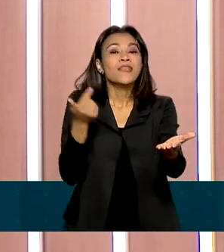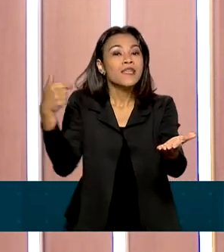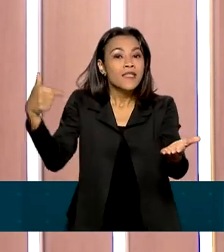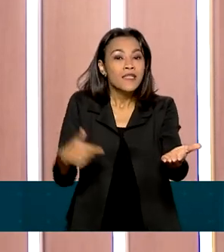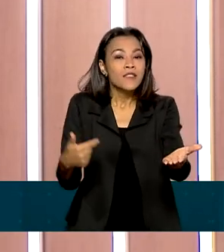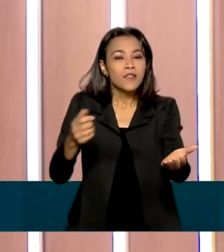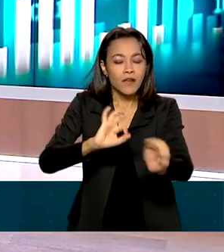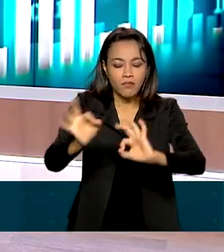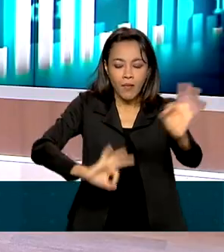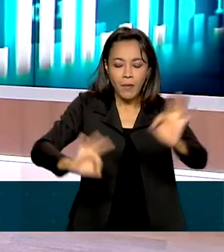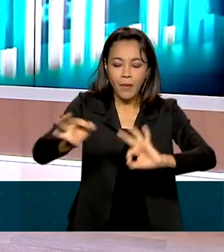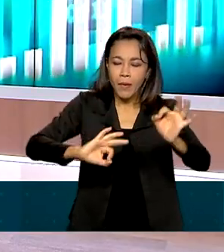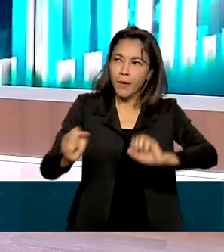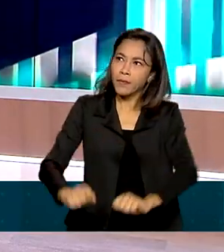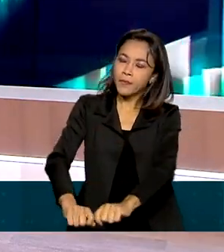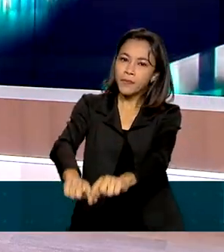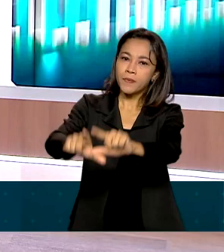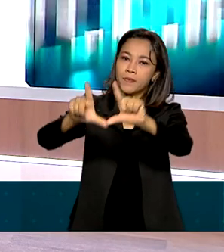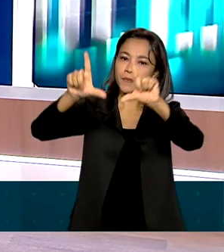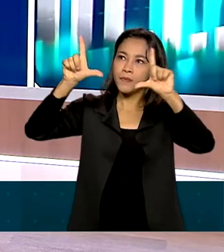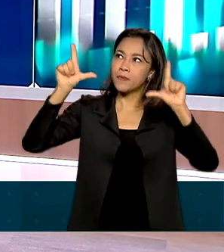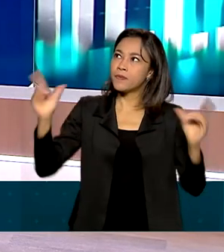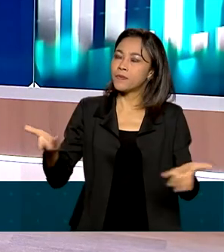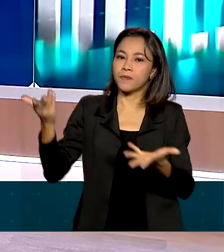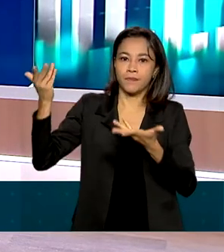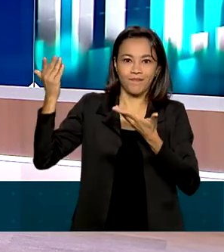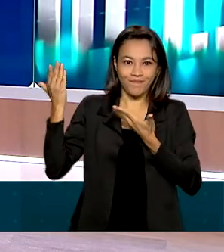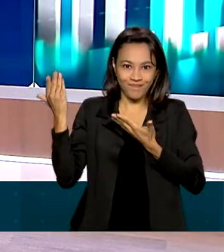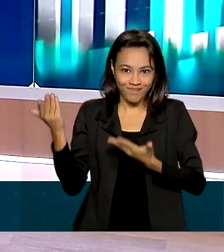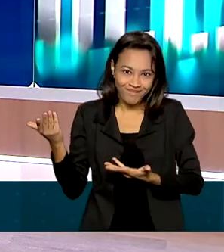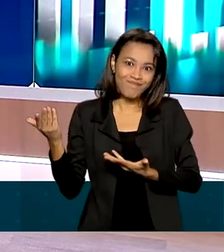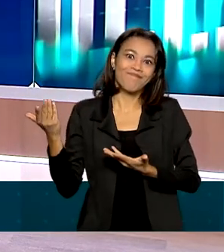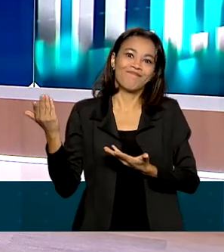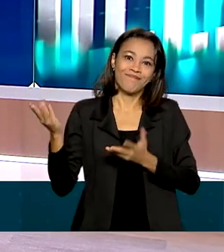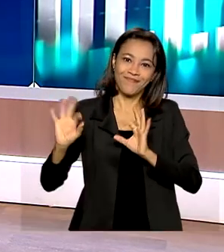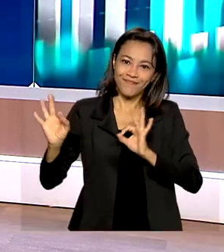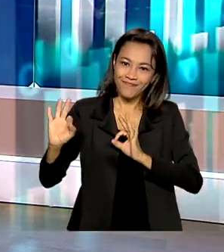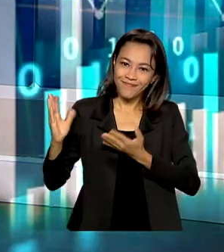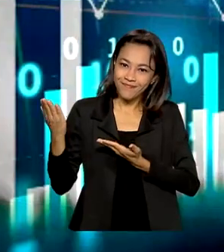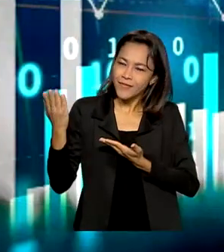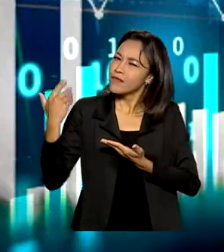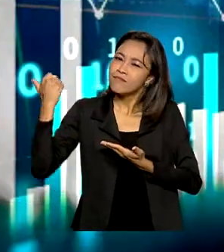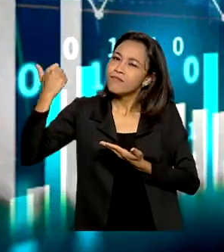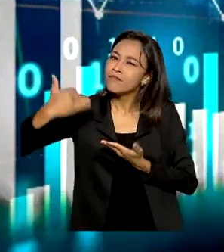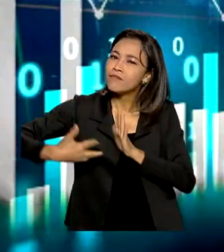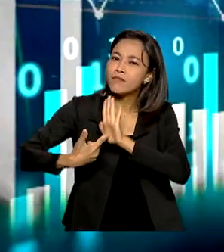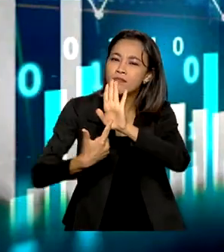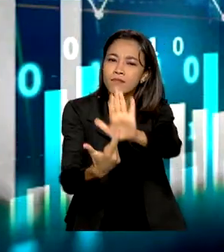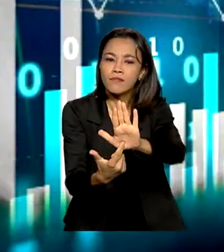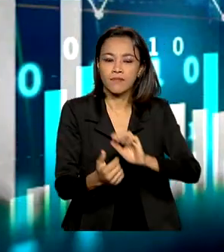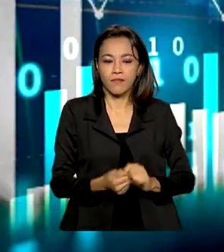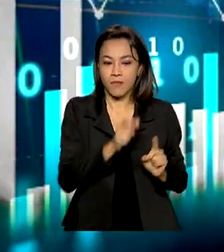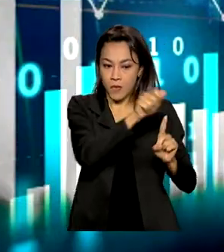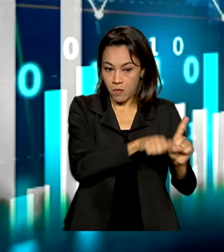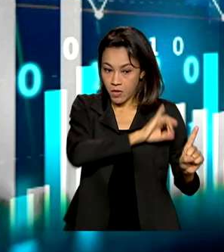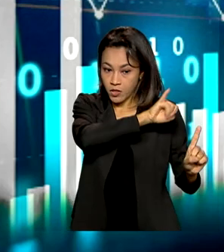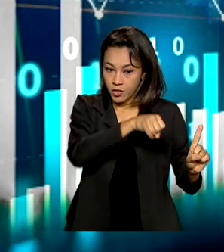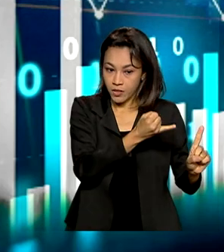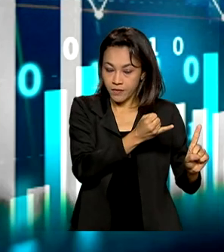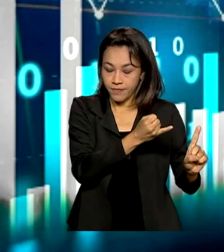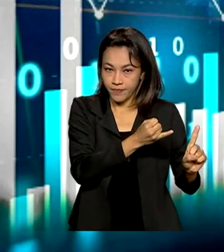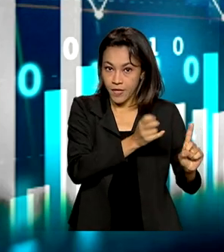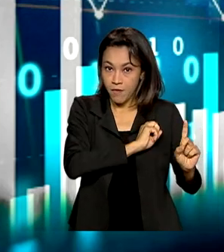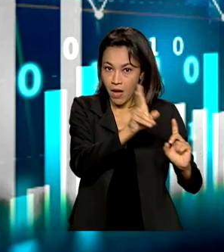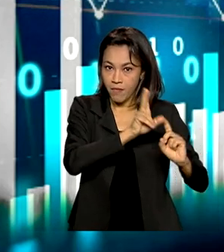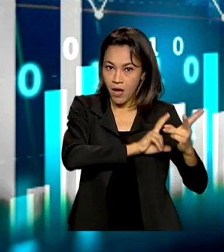fizemos uma arte que foi preparada pela nossa equipe de produção. E o que ela nos mostra? Que tanto em janeiro, tanto as